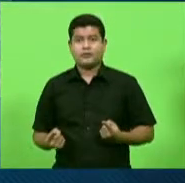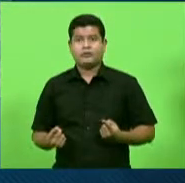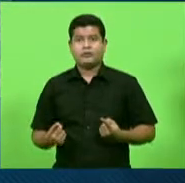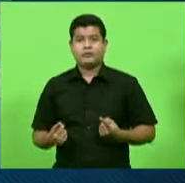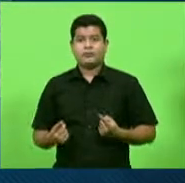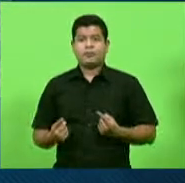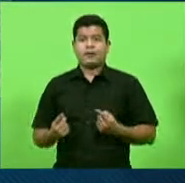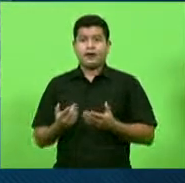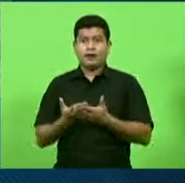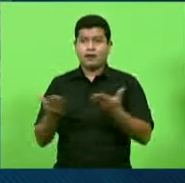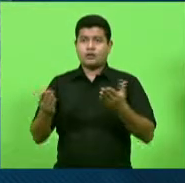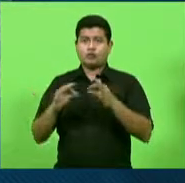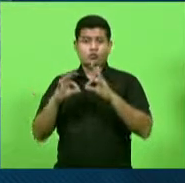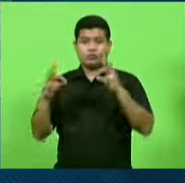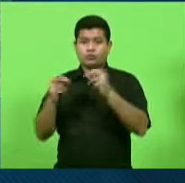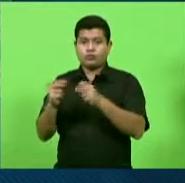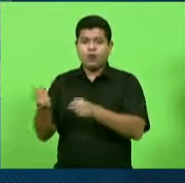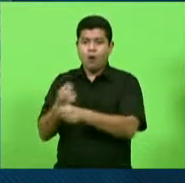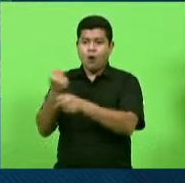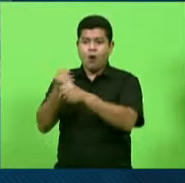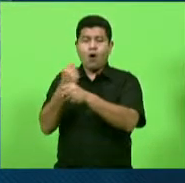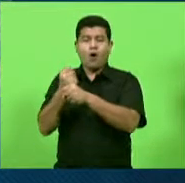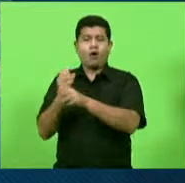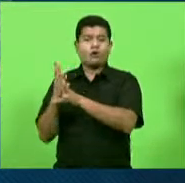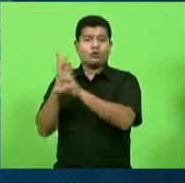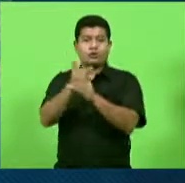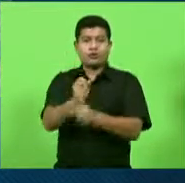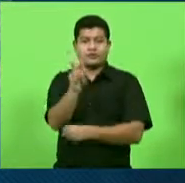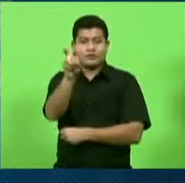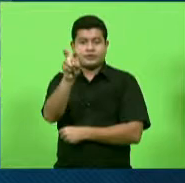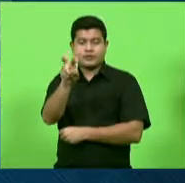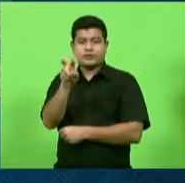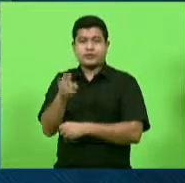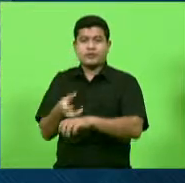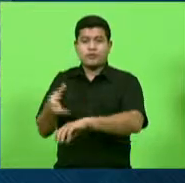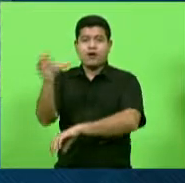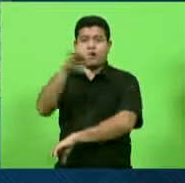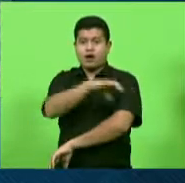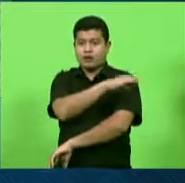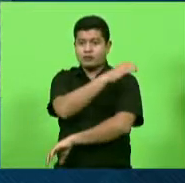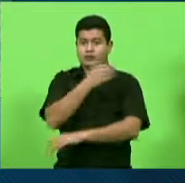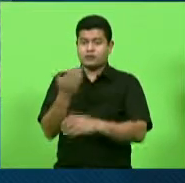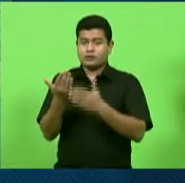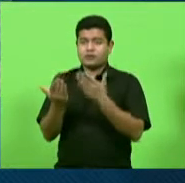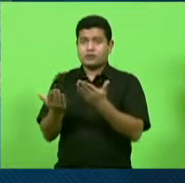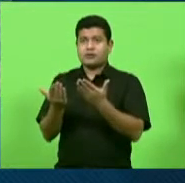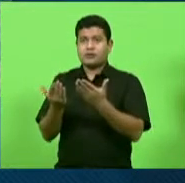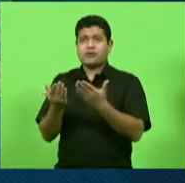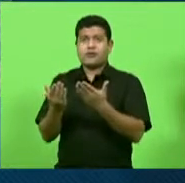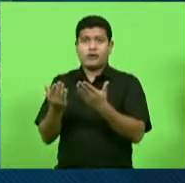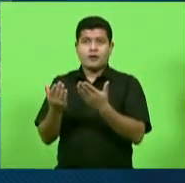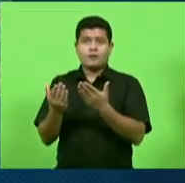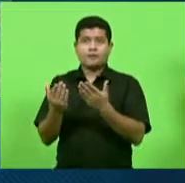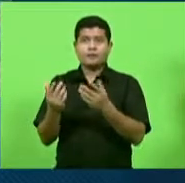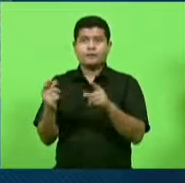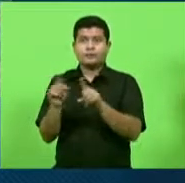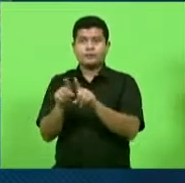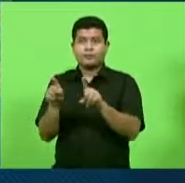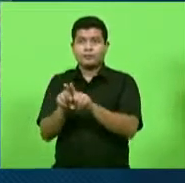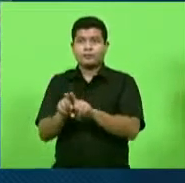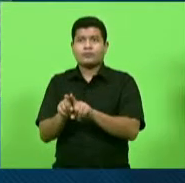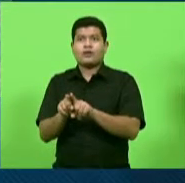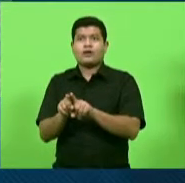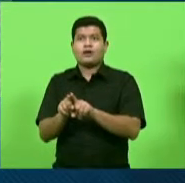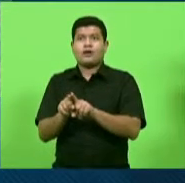O conjunto dessa obra, elas são cinco obras ali que tratam-se do elevado da Hans Litter Schmitt com o Edgar Meissner. O próprio eixo